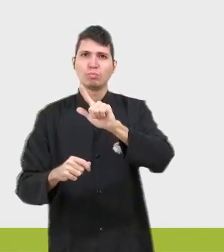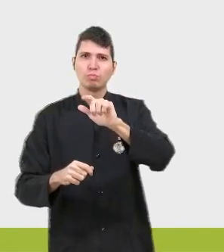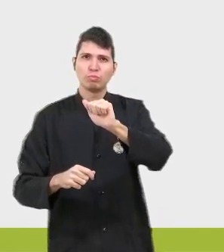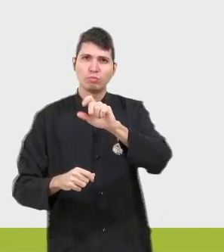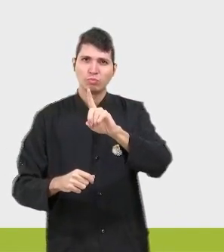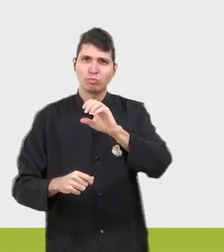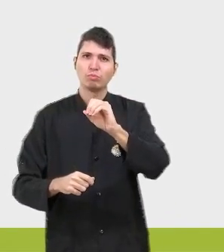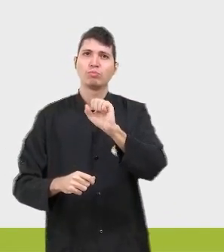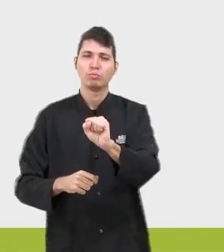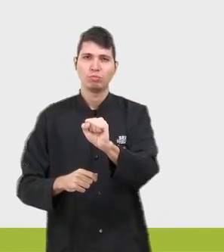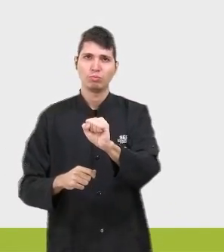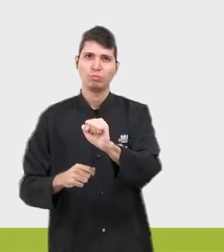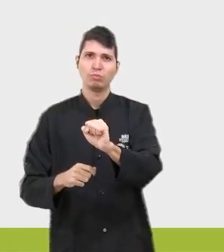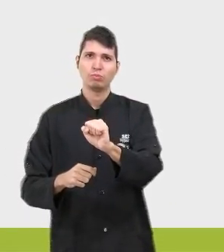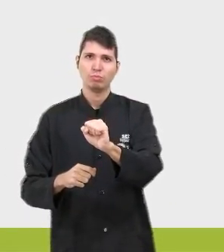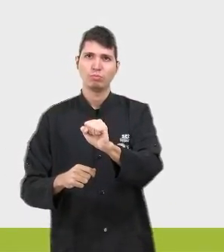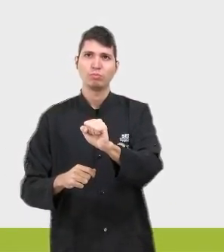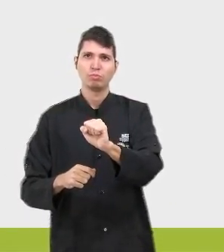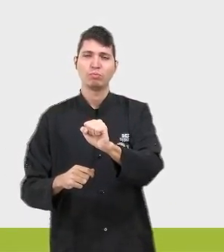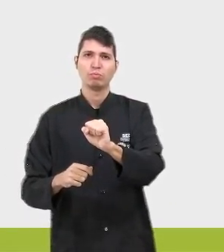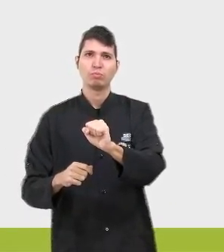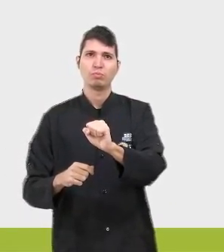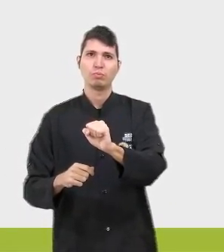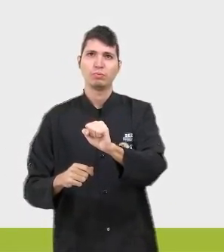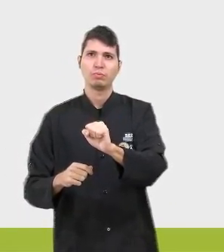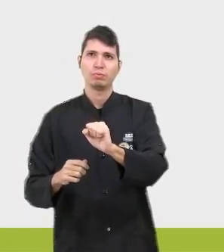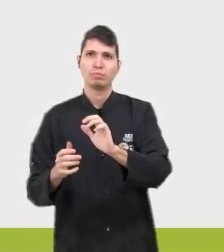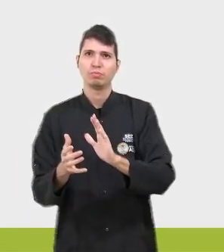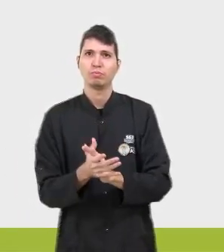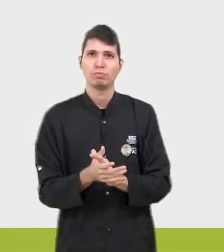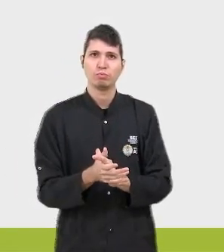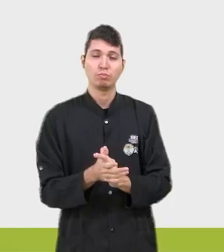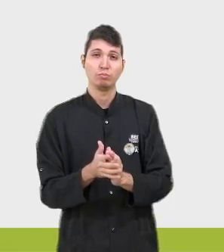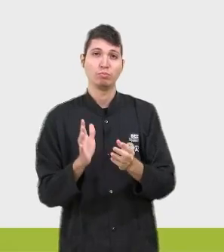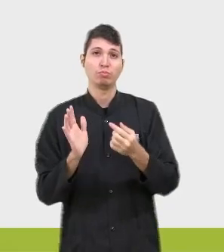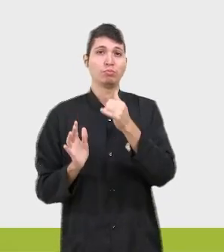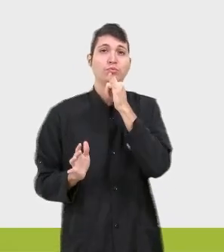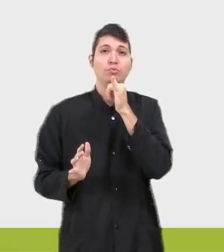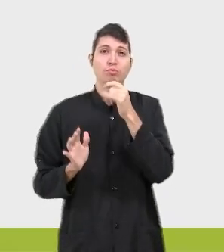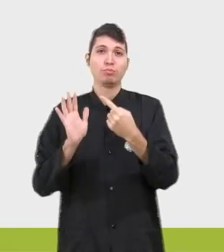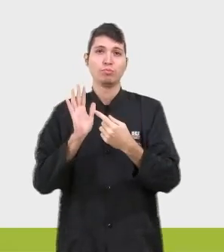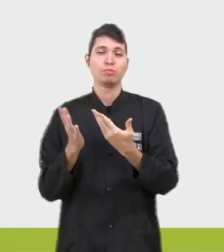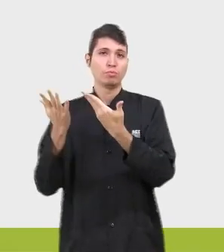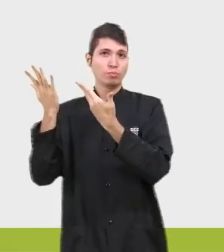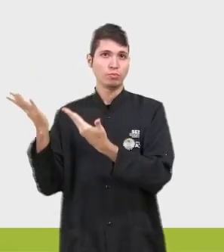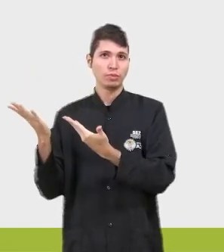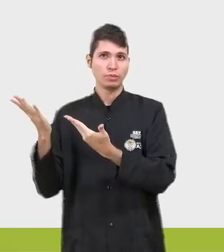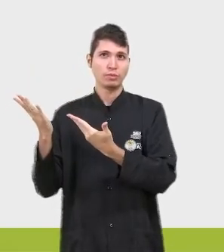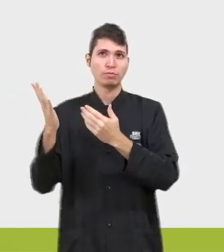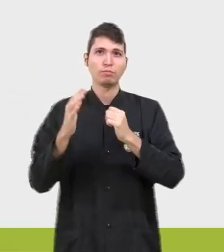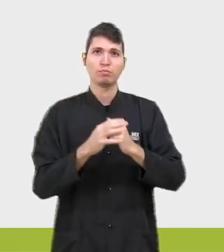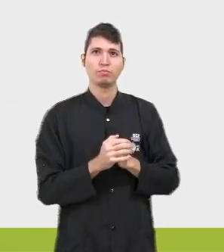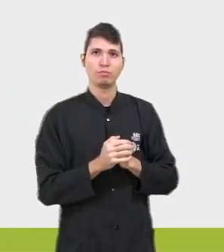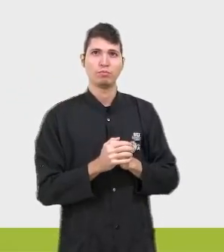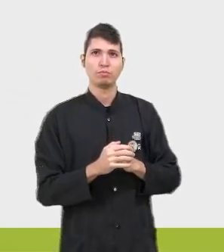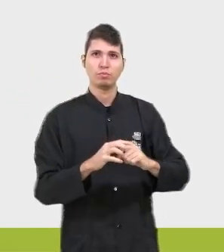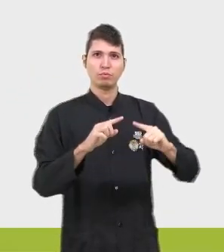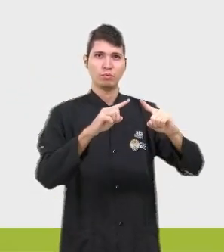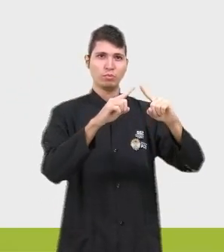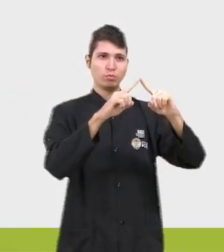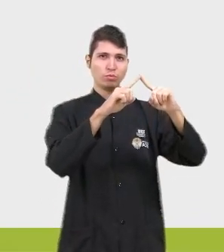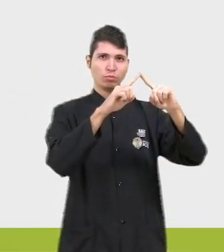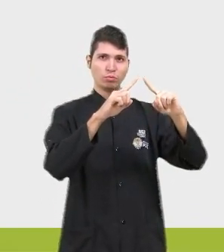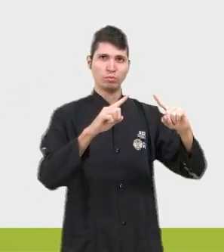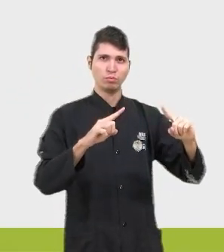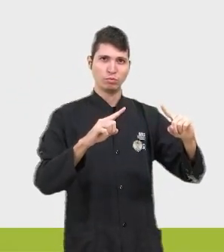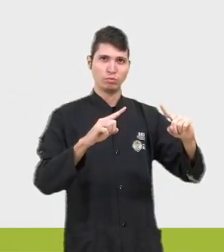figuras triangulares, que a gente vai mostrar aqui agora, são as principais, lembrando que a soma seria dos lados, né? A gente tem